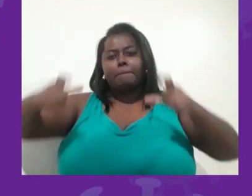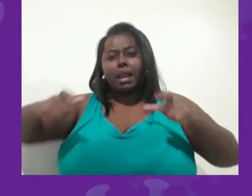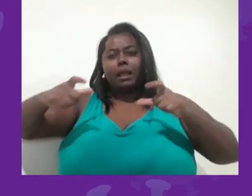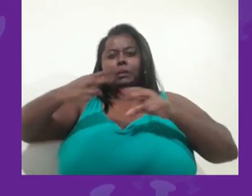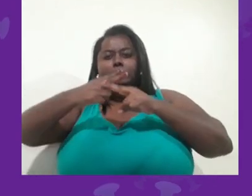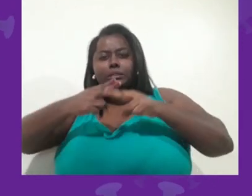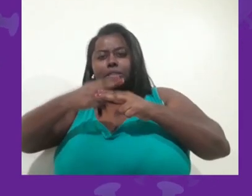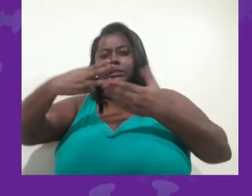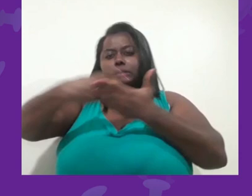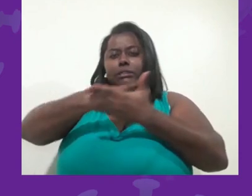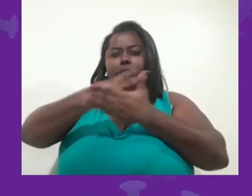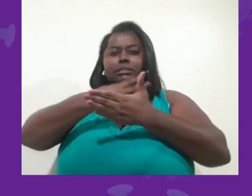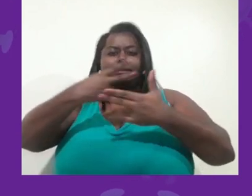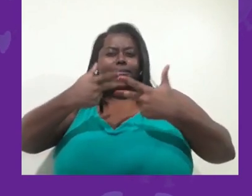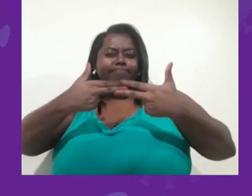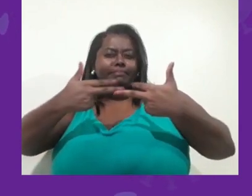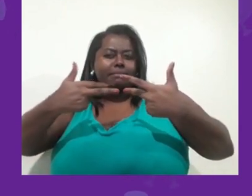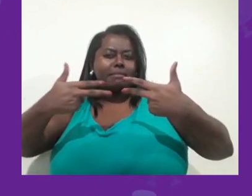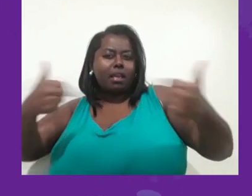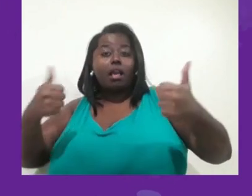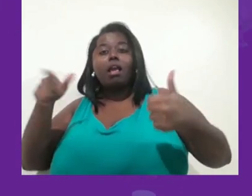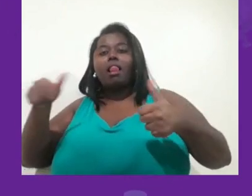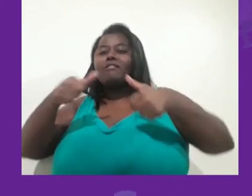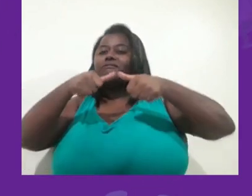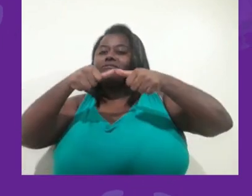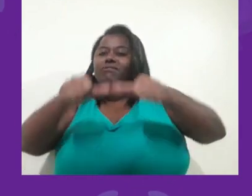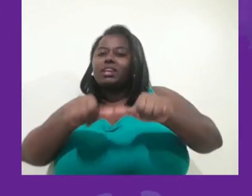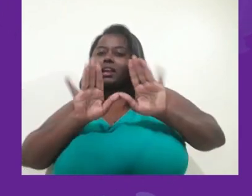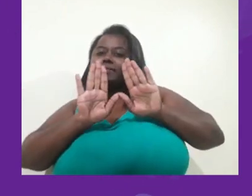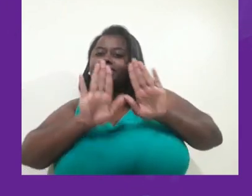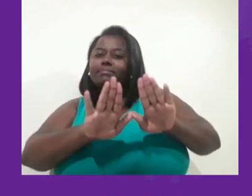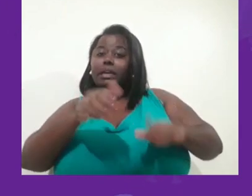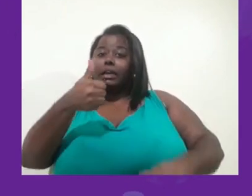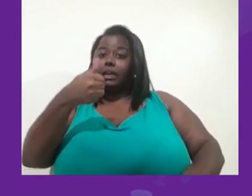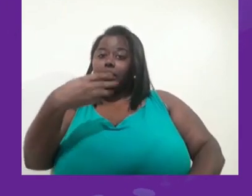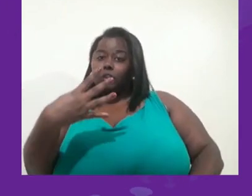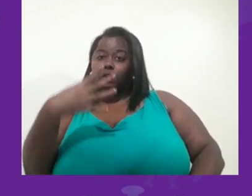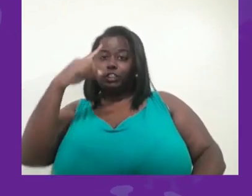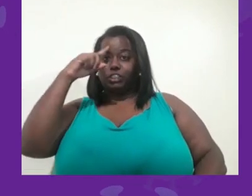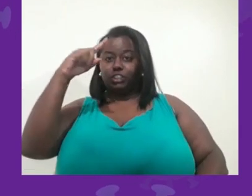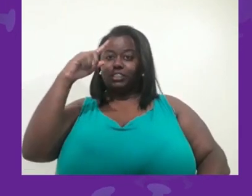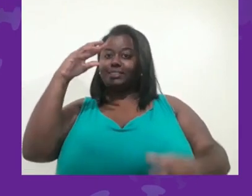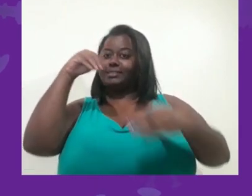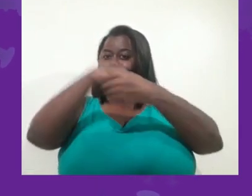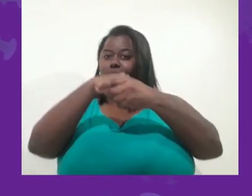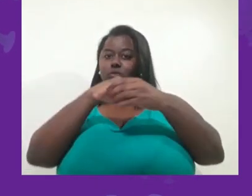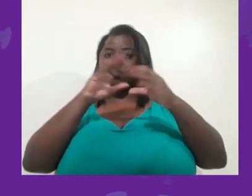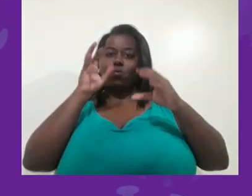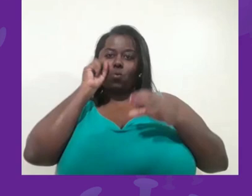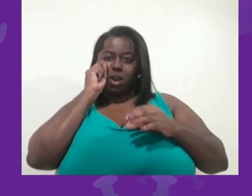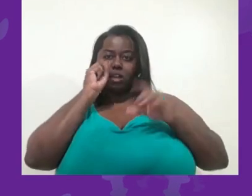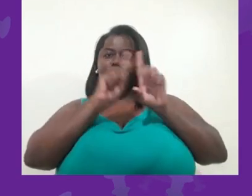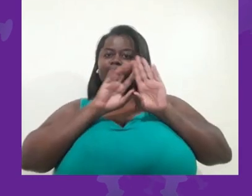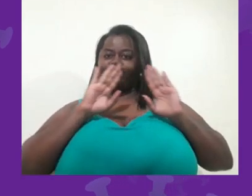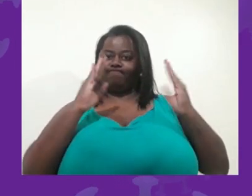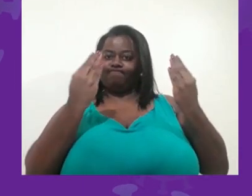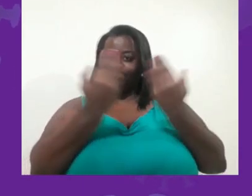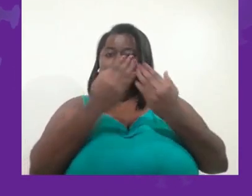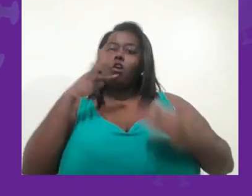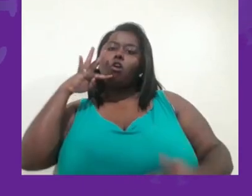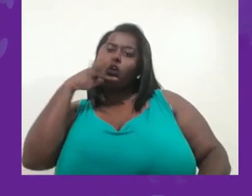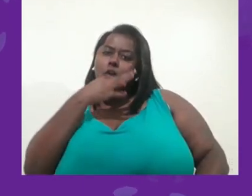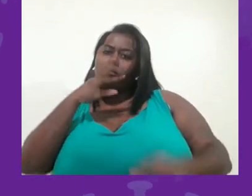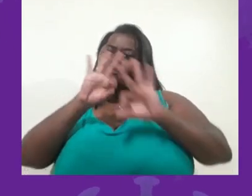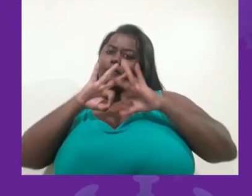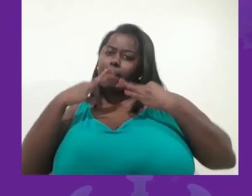todas e ficar 14 dias em isolamento dentro do quarto. Obviamente que as pessoas da casa vão ajudar a cuidar dela, mas ela não